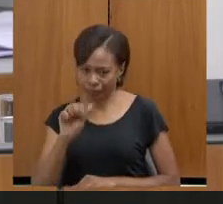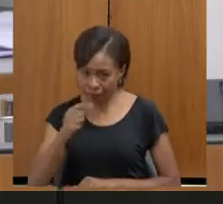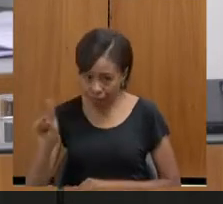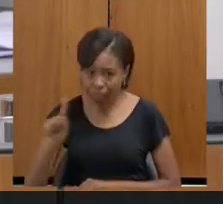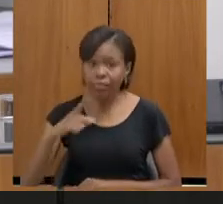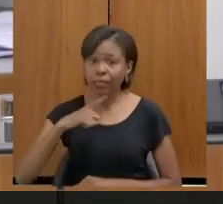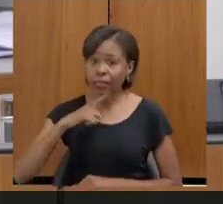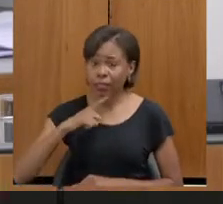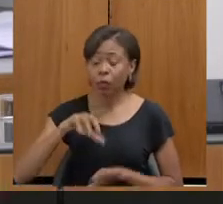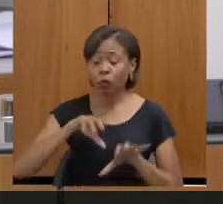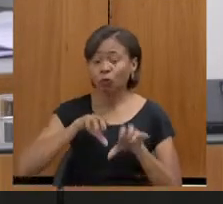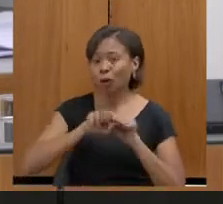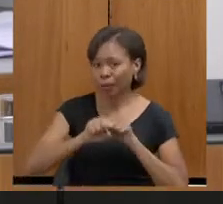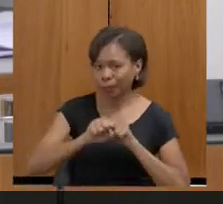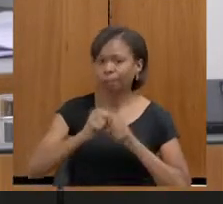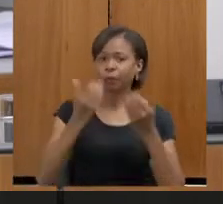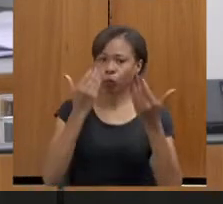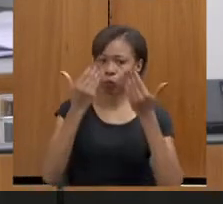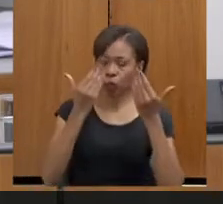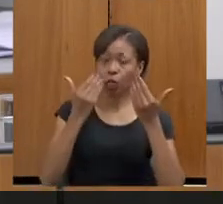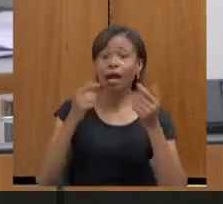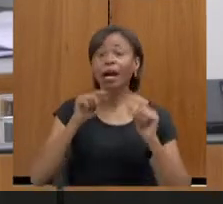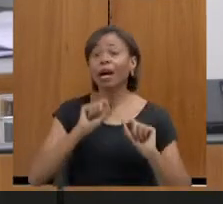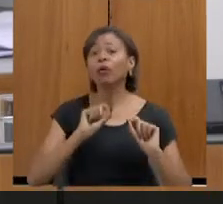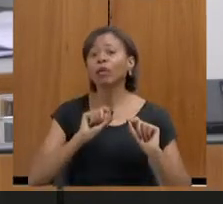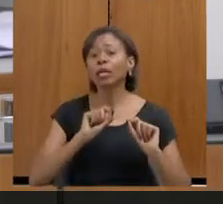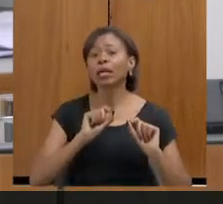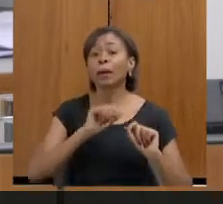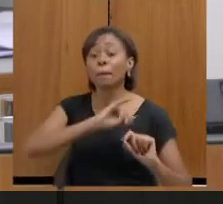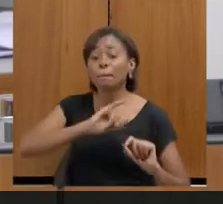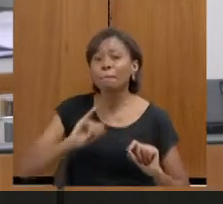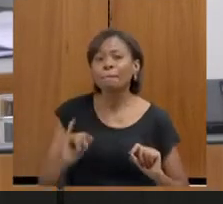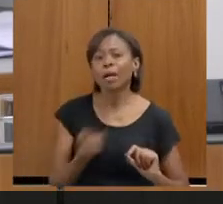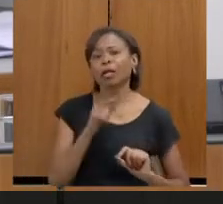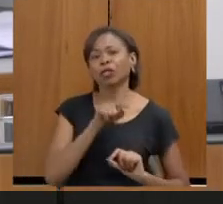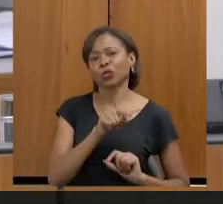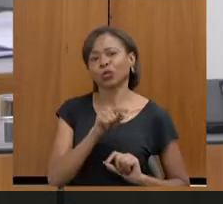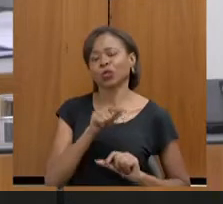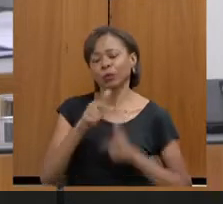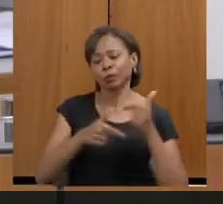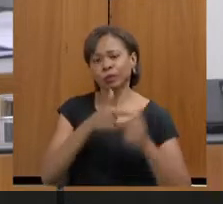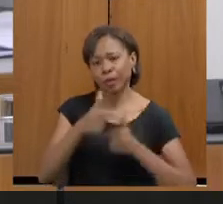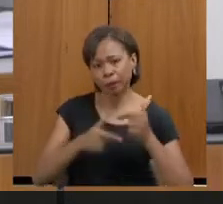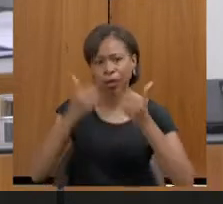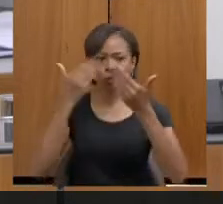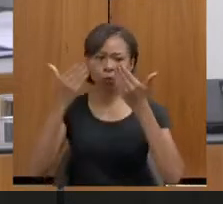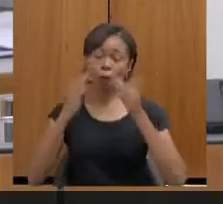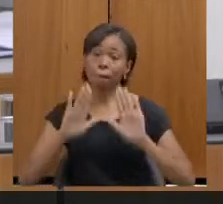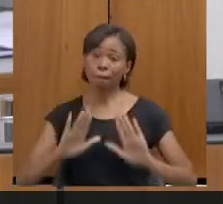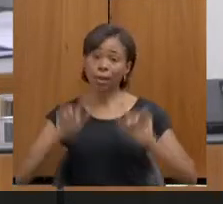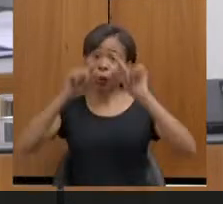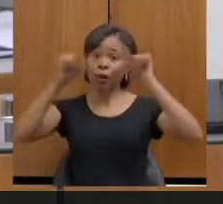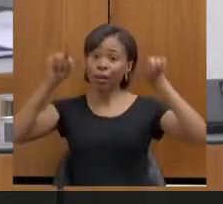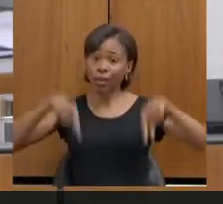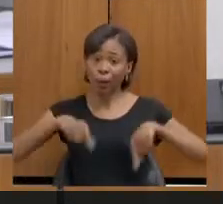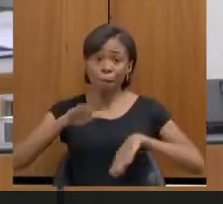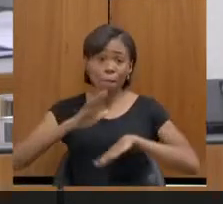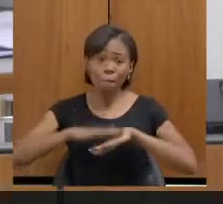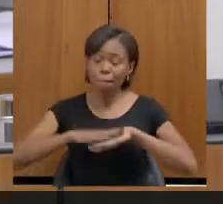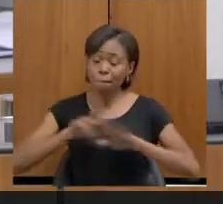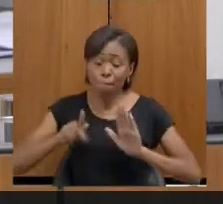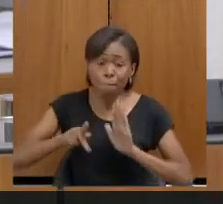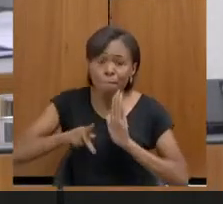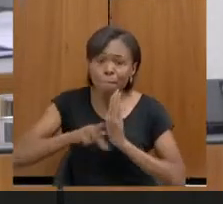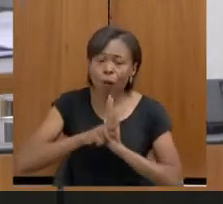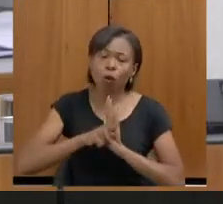às vezes, eles são aproveitados nessas funções. Mas nós não temos o cargo específico de psicólogo para esse atendimento, sabe,